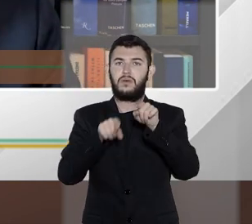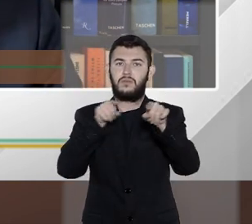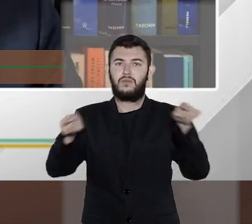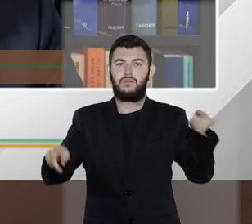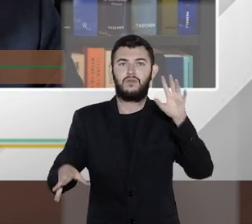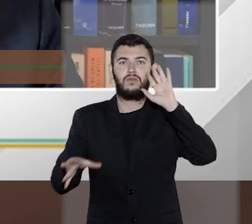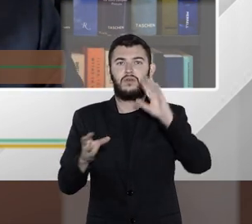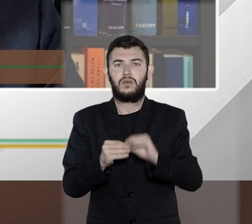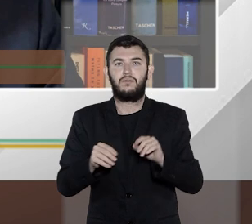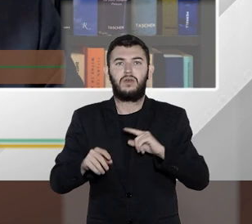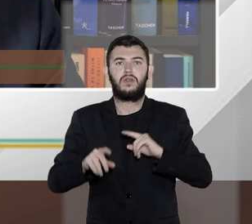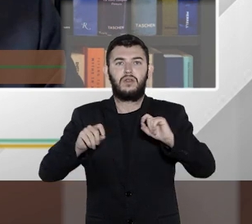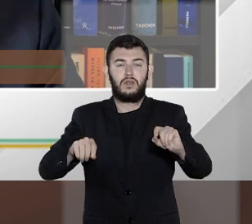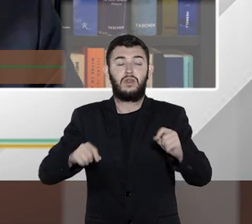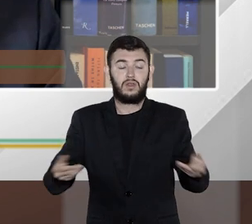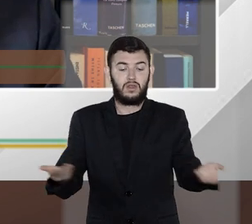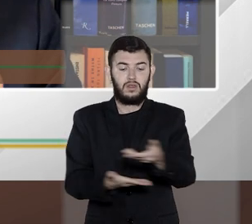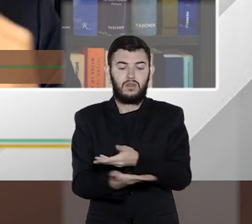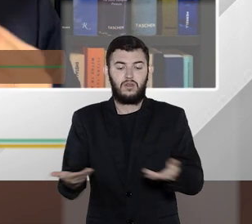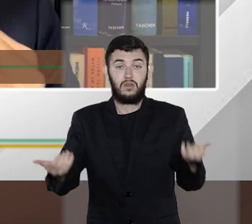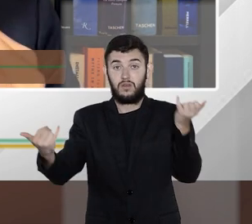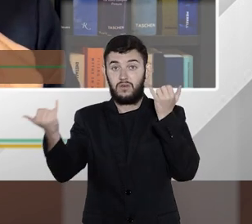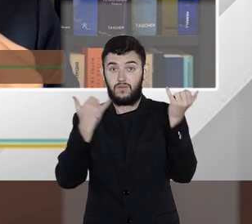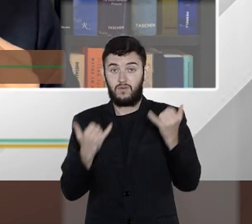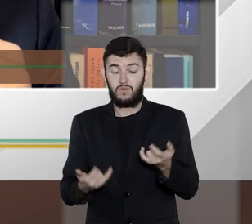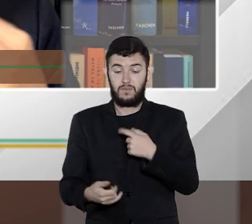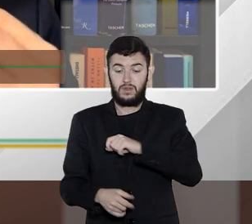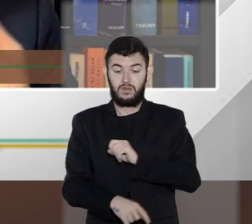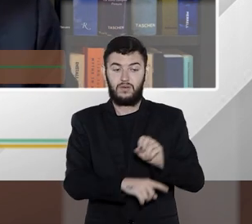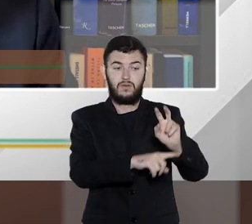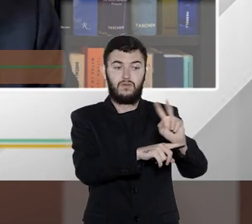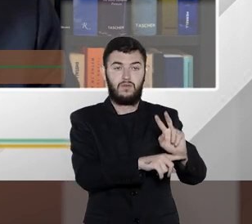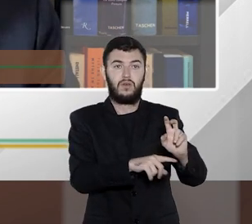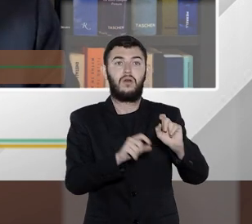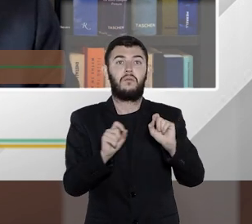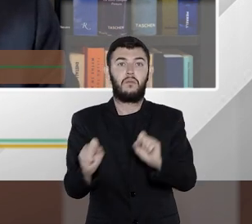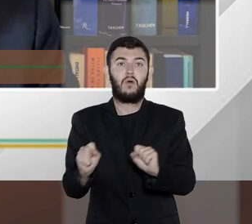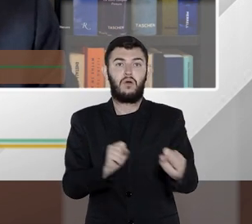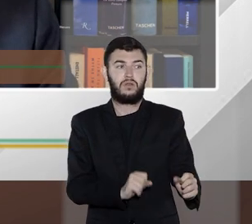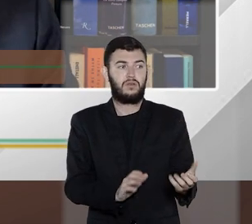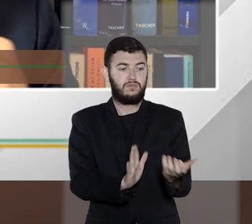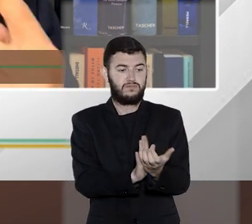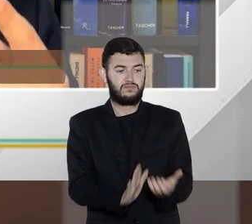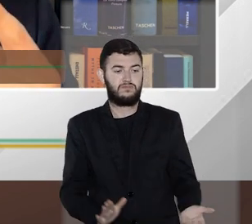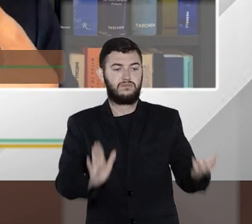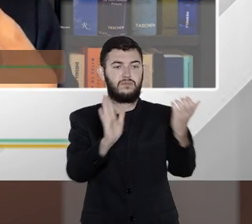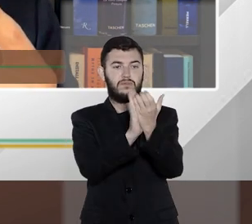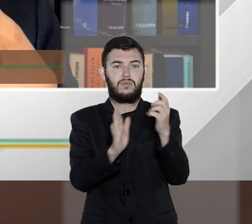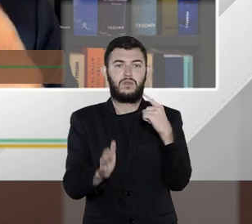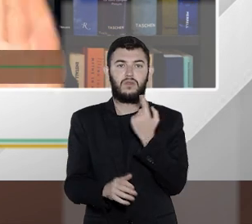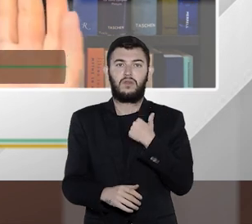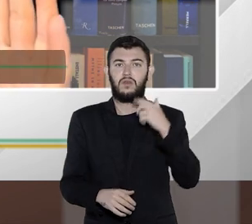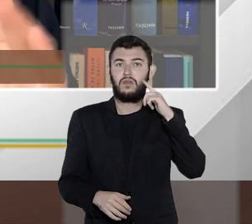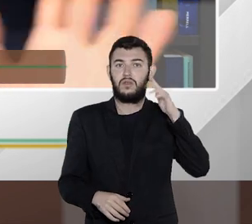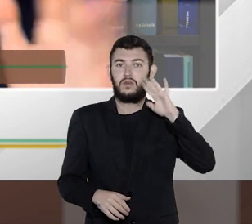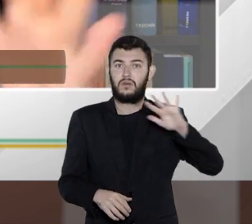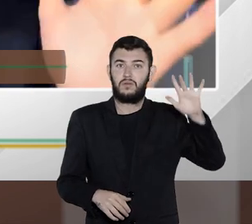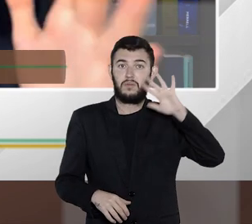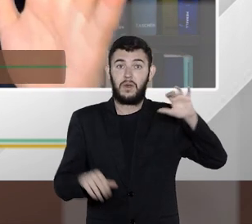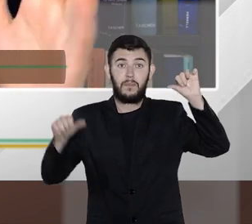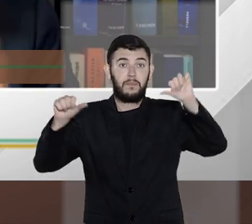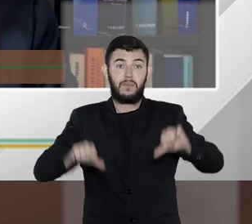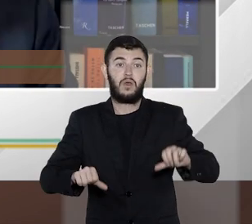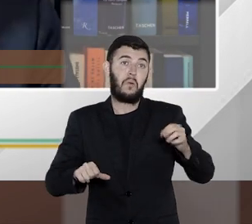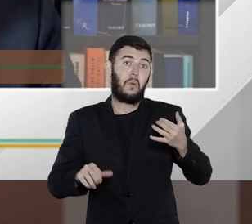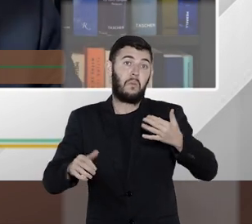nessas trocas de informação fiscais ultrapassa em muito aquilo que a gente imaginava e pior de tudo isso